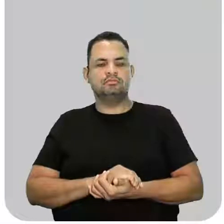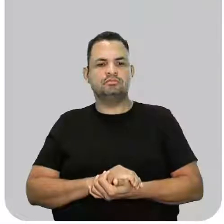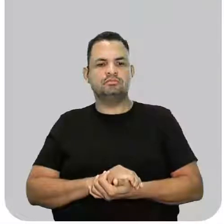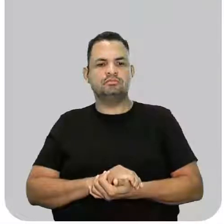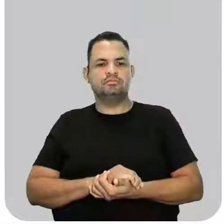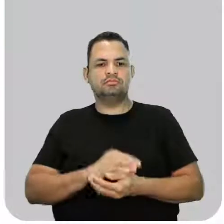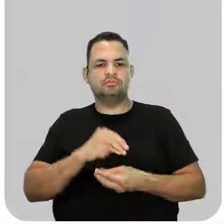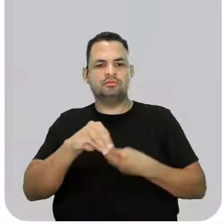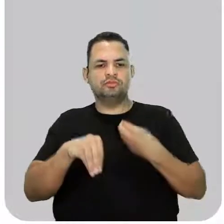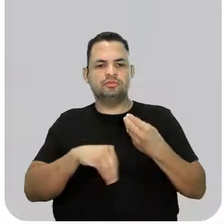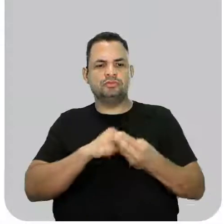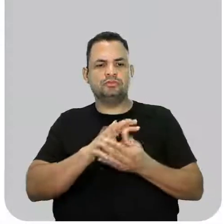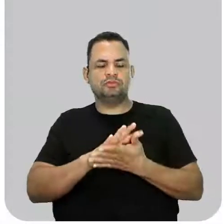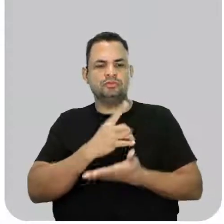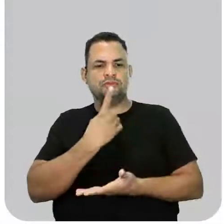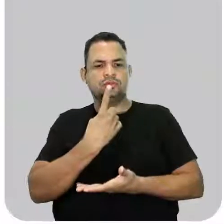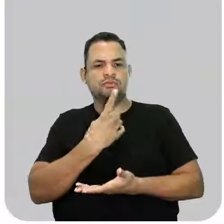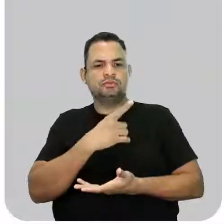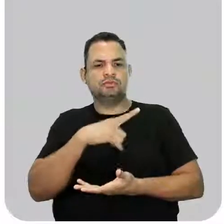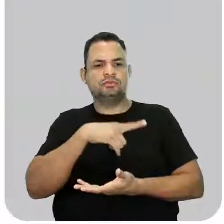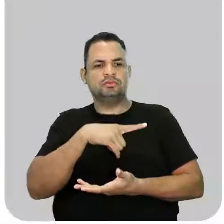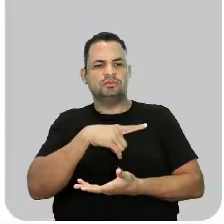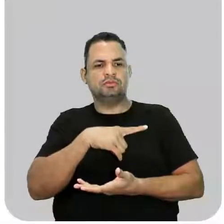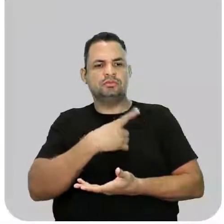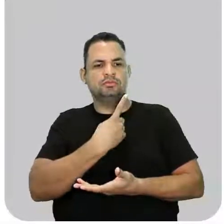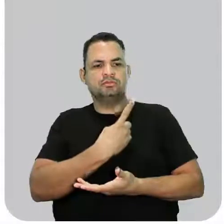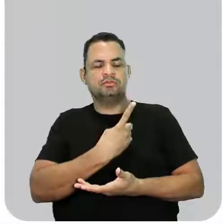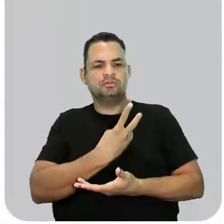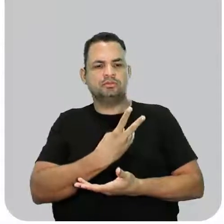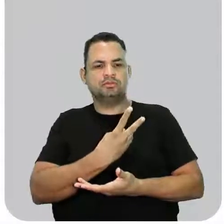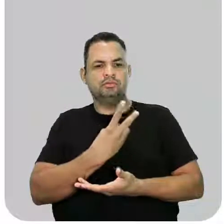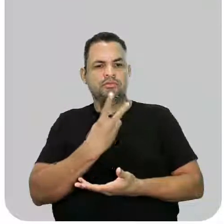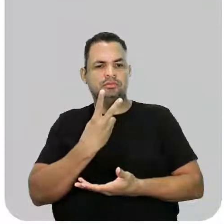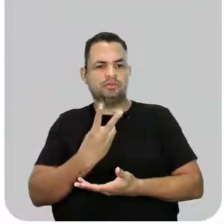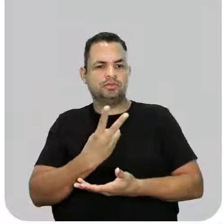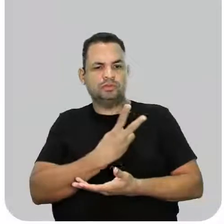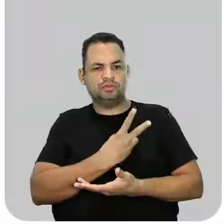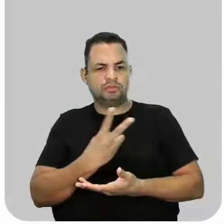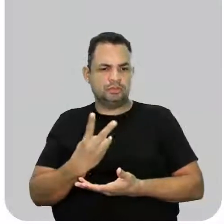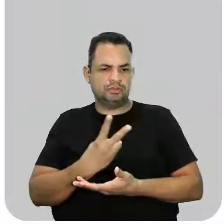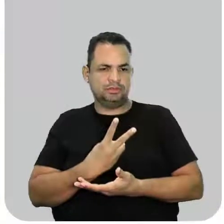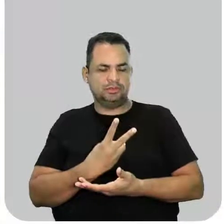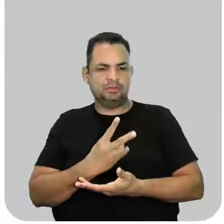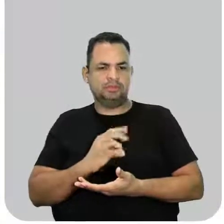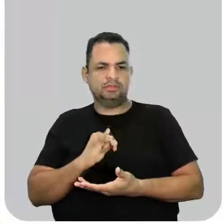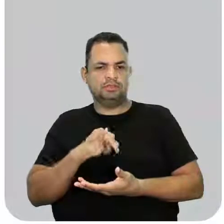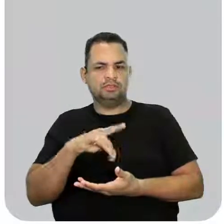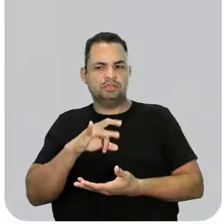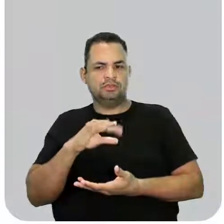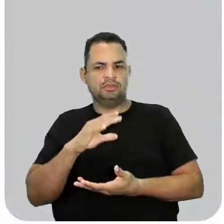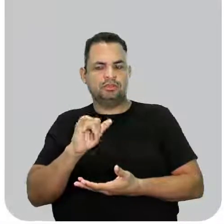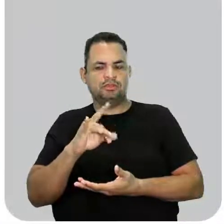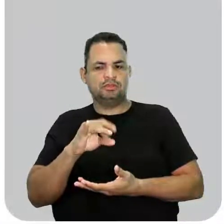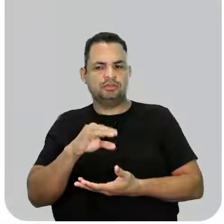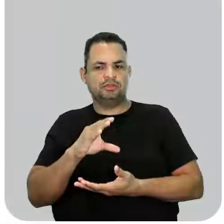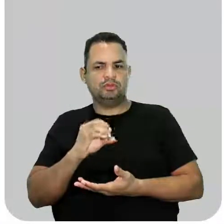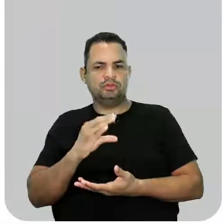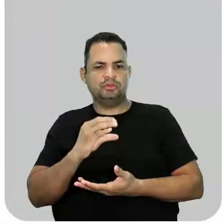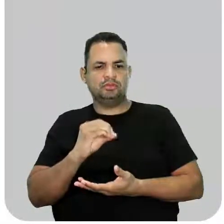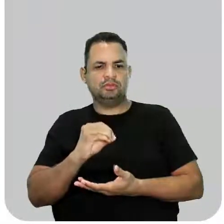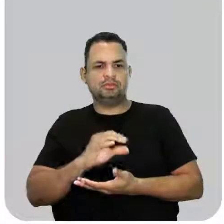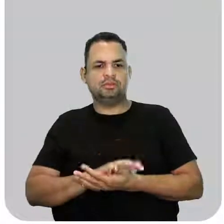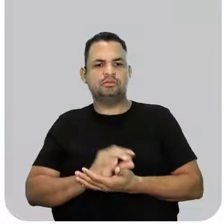A substância 1. Onde a gente tem uma, duas insaturações. Então ele é poliinsaturado.